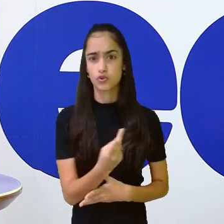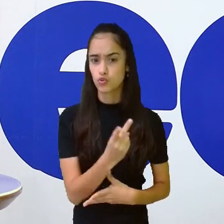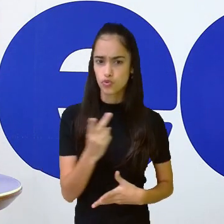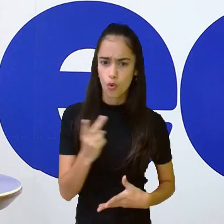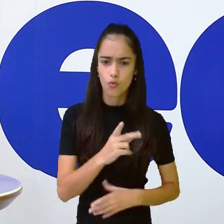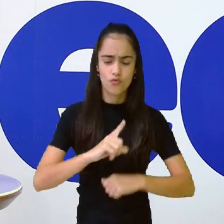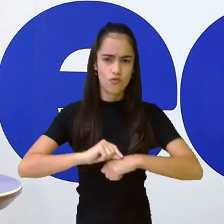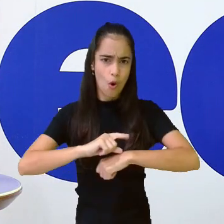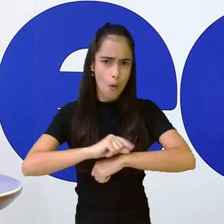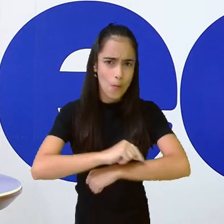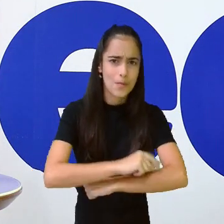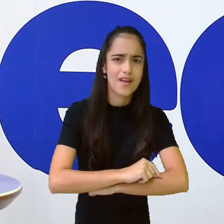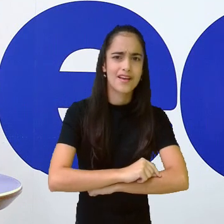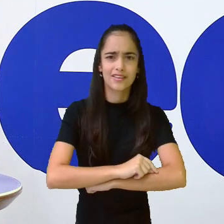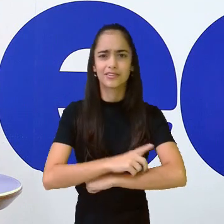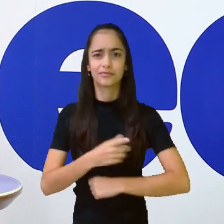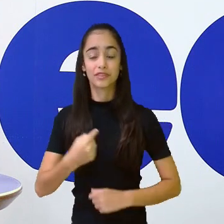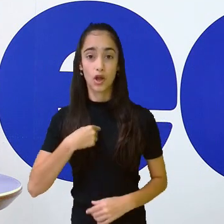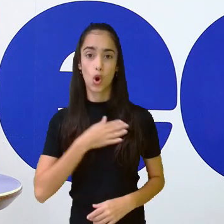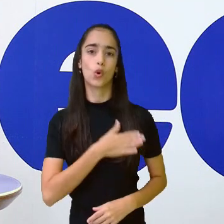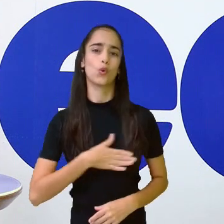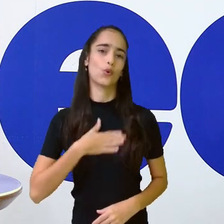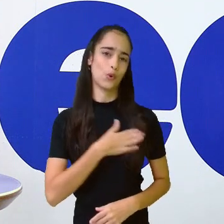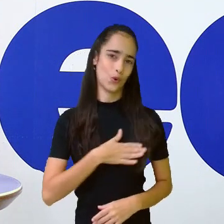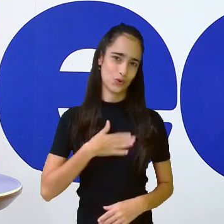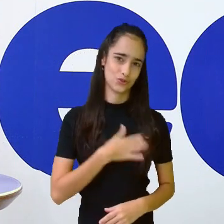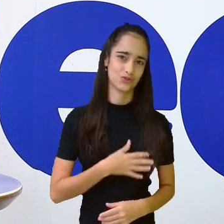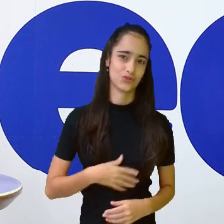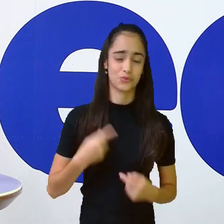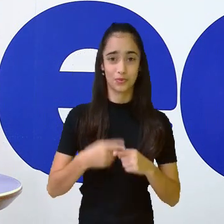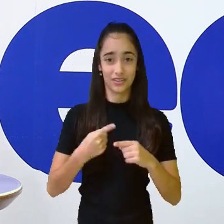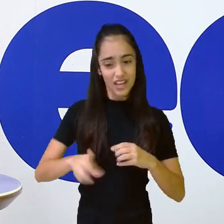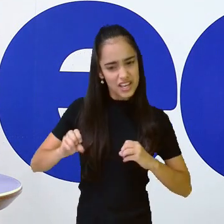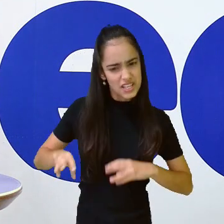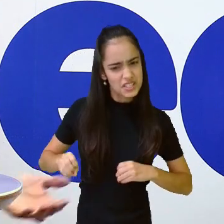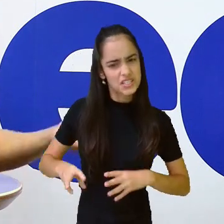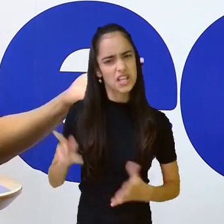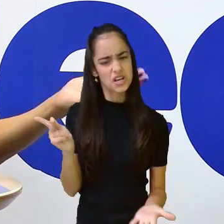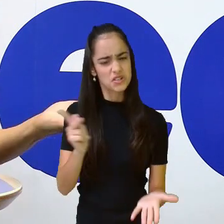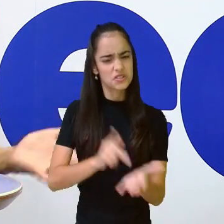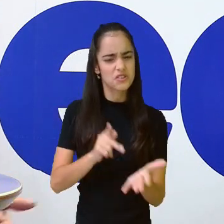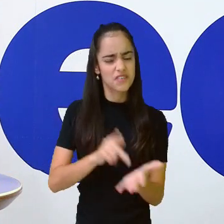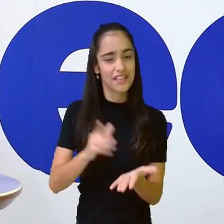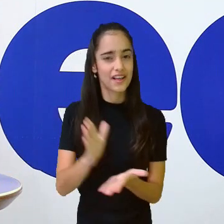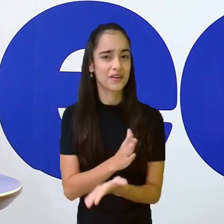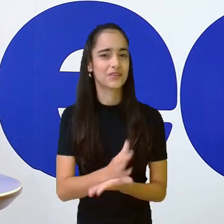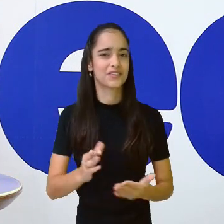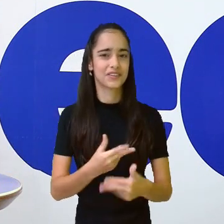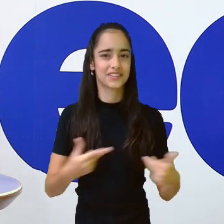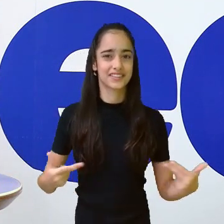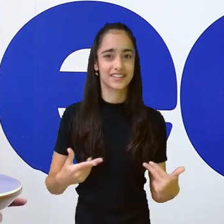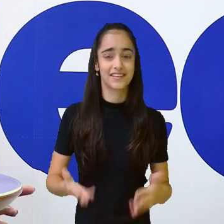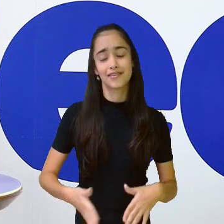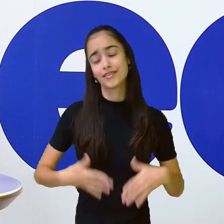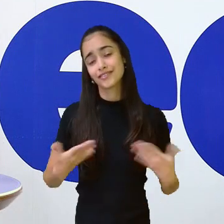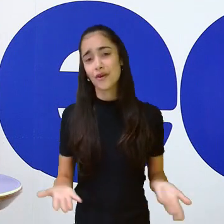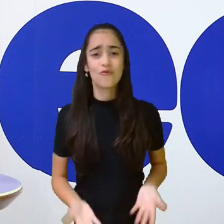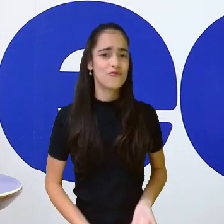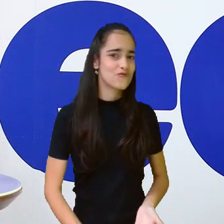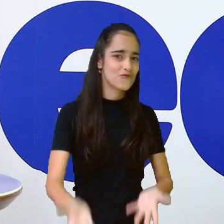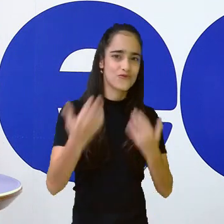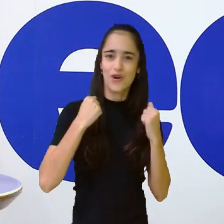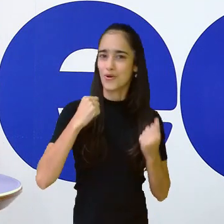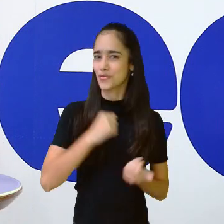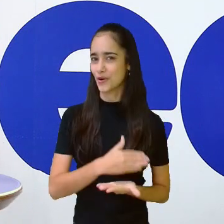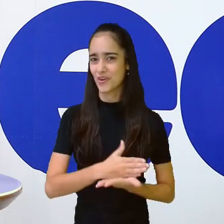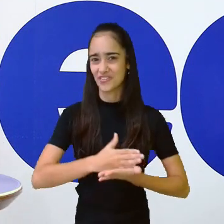muito dessa fábula. Ela dá muito ensinamento realmente para a gente, né? E é isso. Vamos embora ver mais um pouquinho de